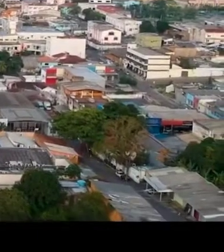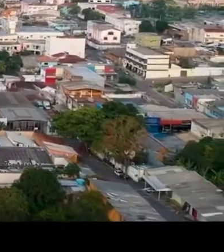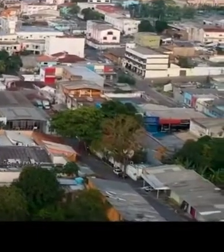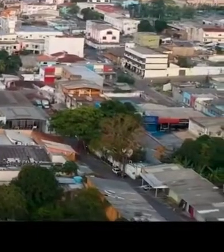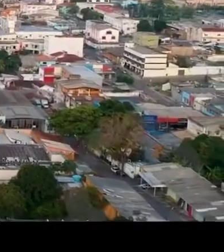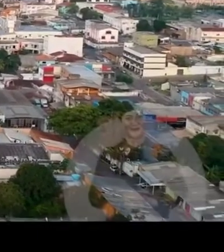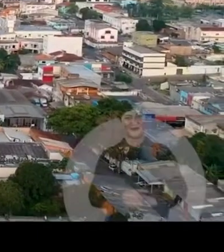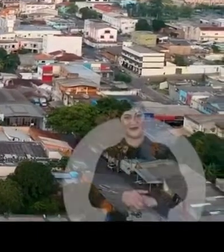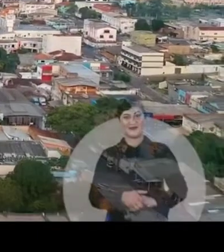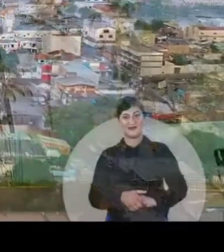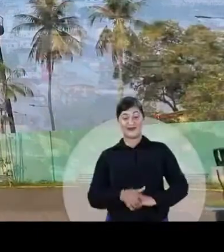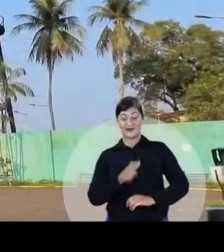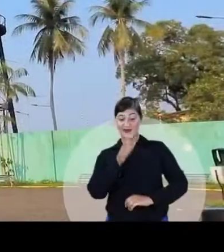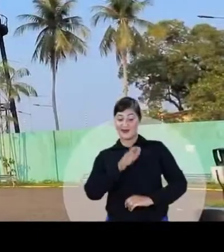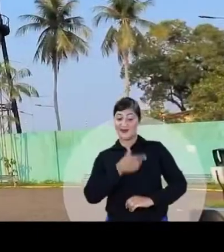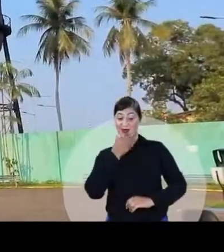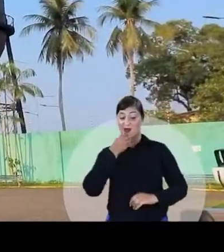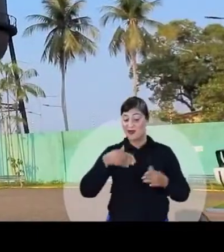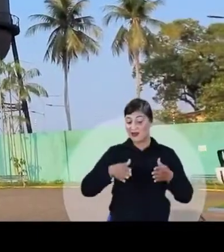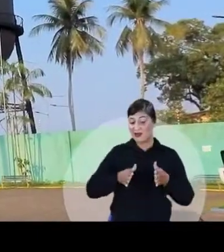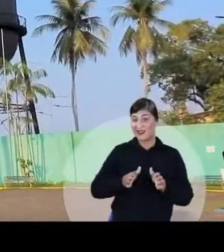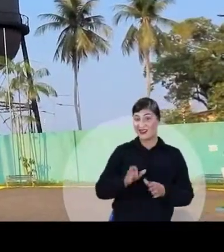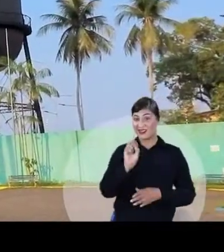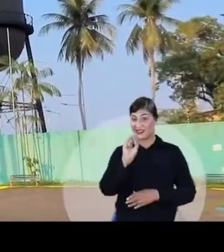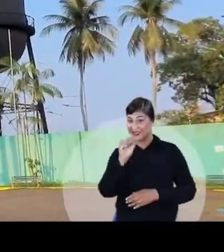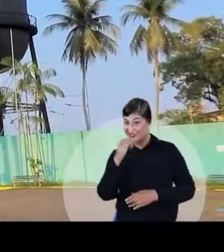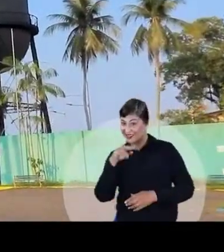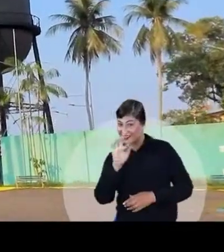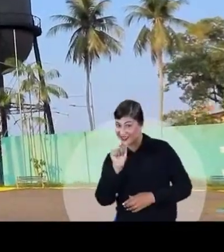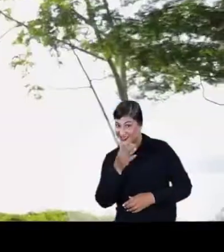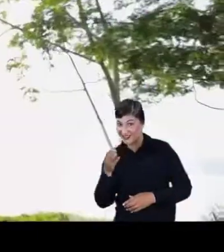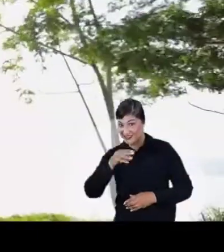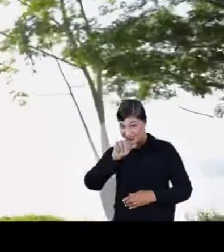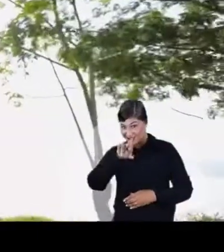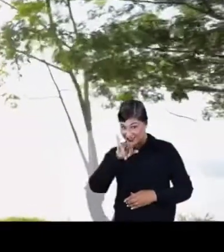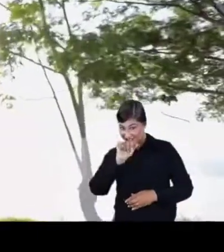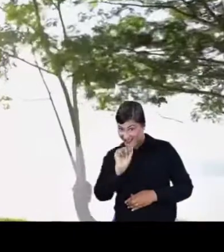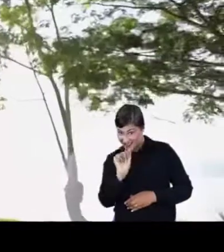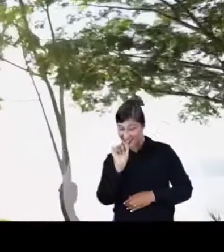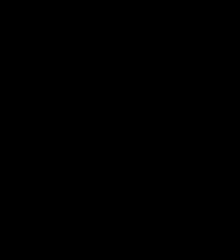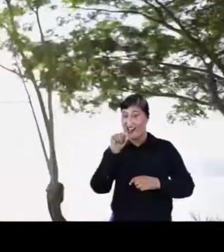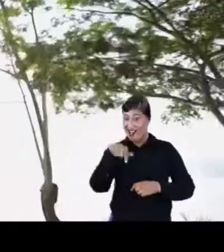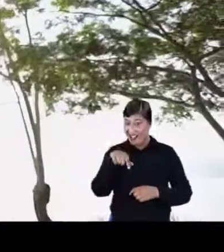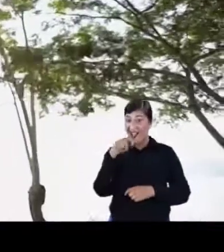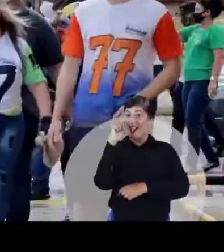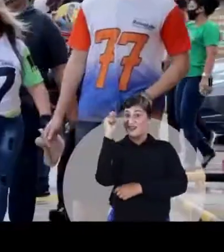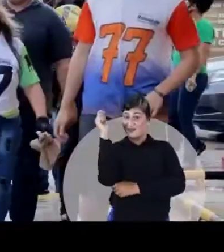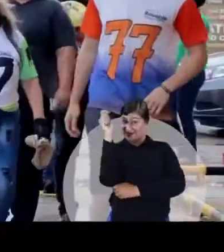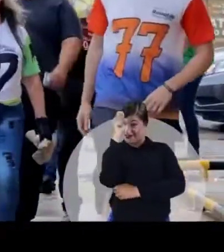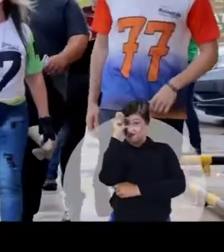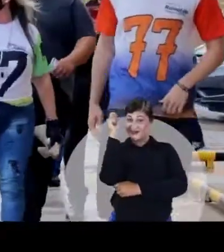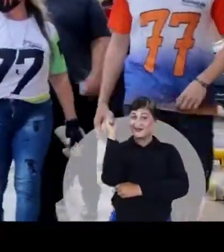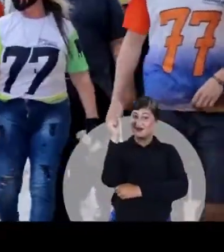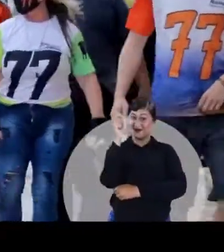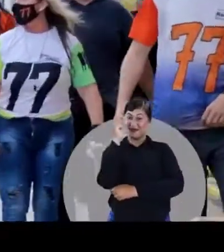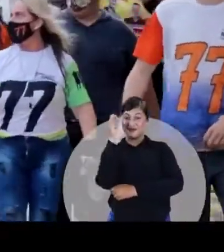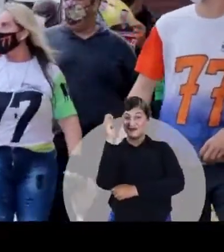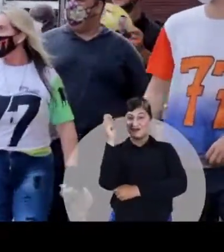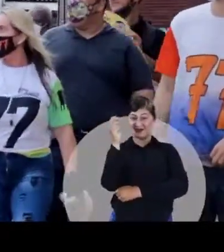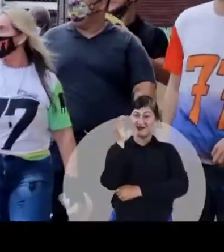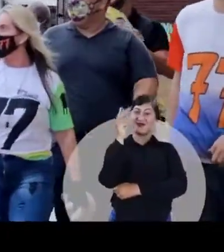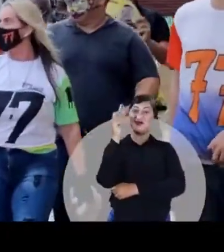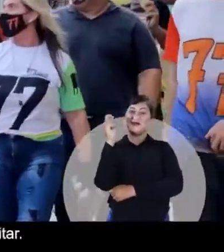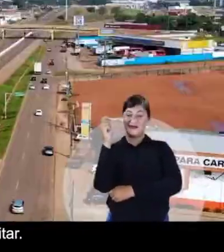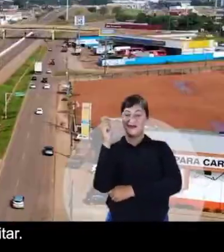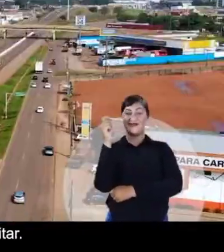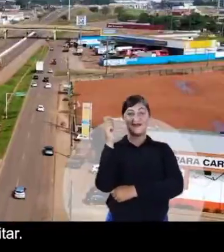externas. Ele nasceu em Santa Maria, no Rio Grande do